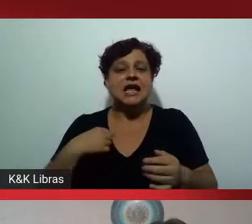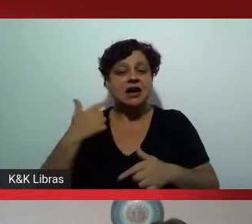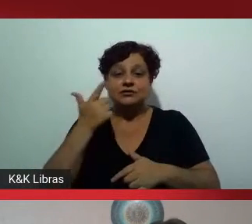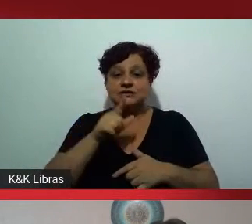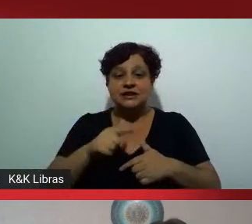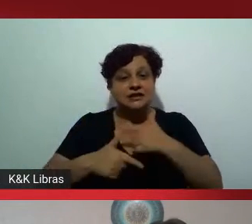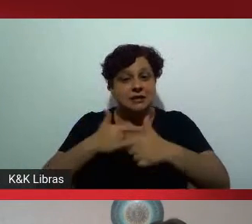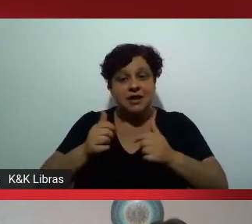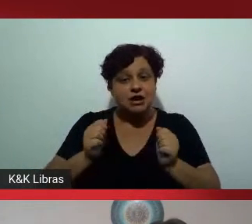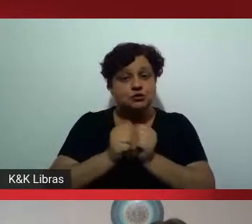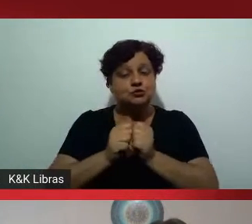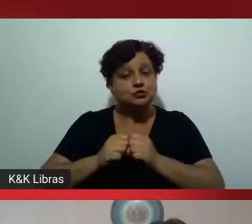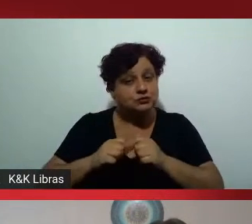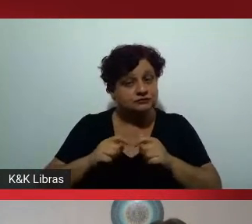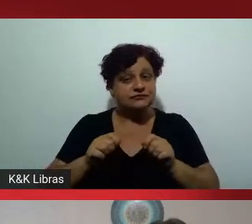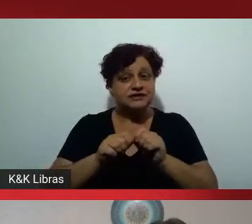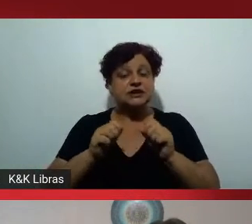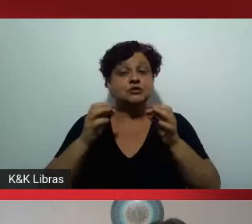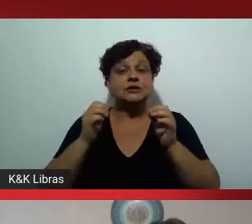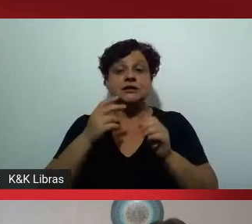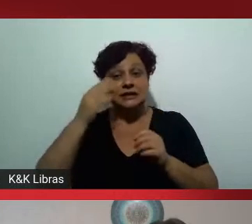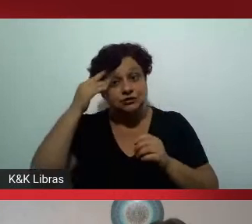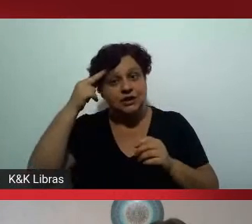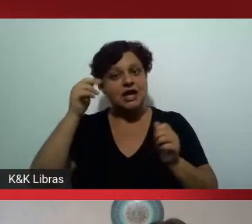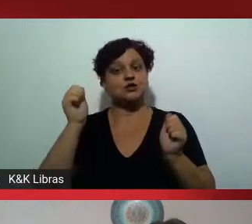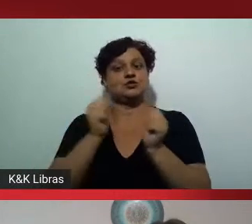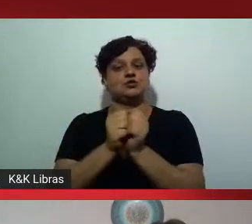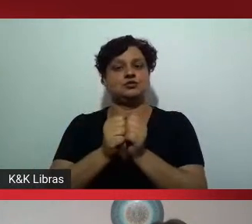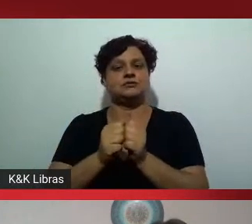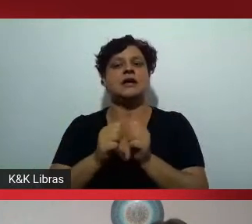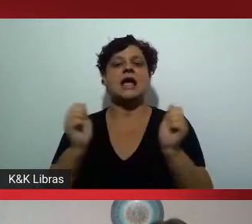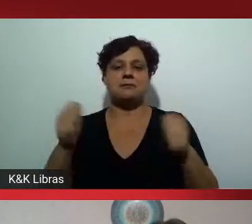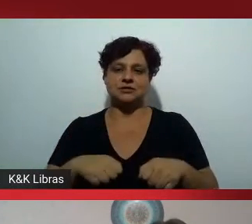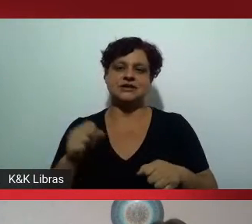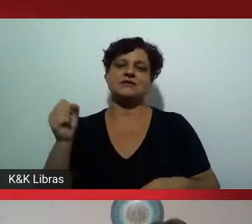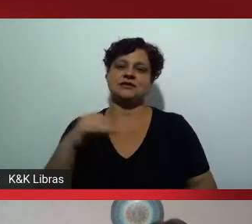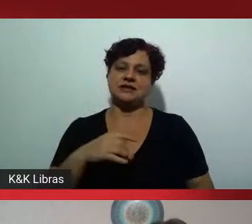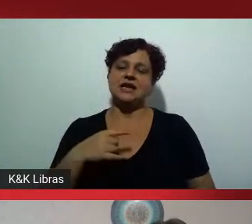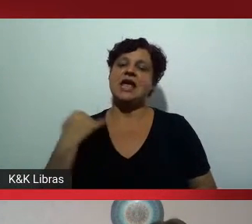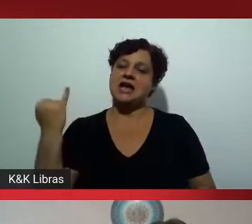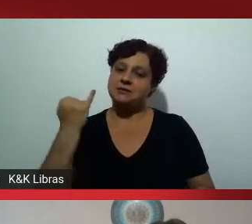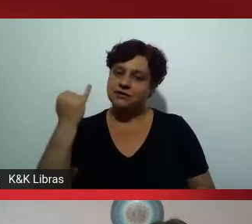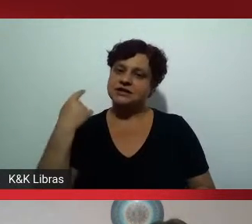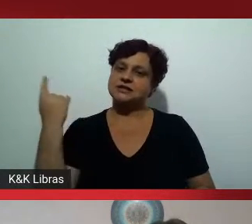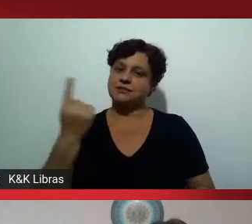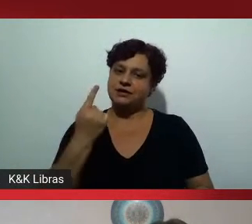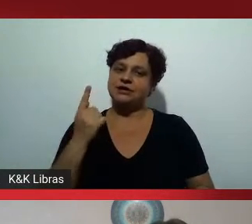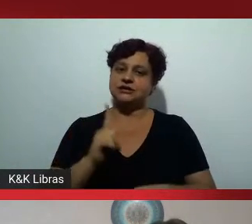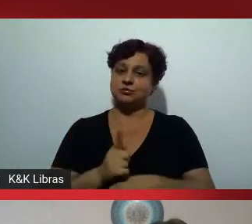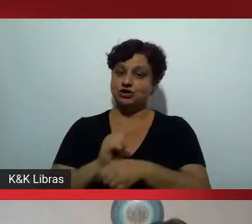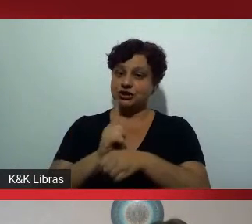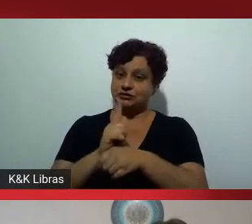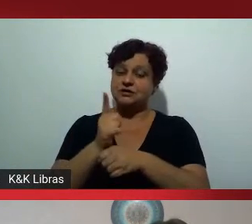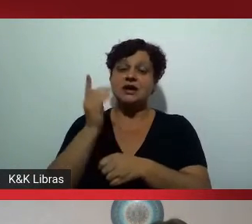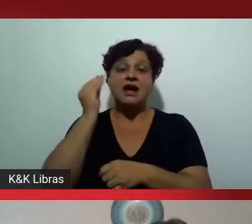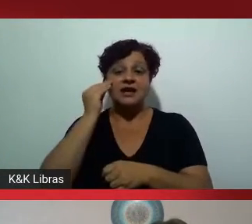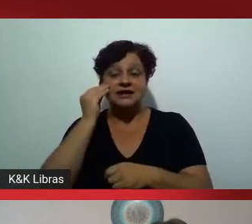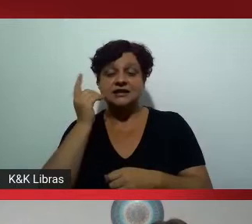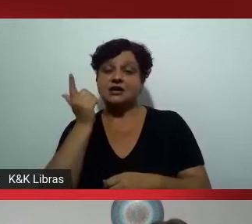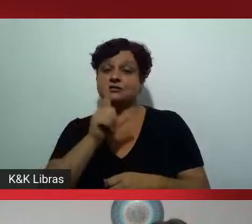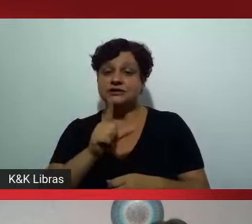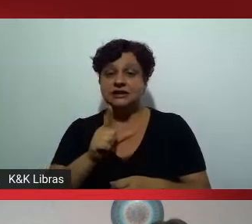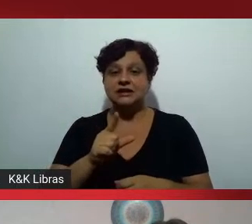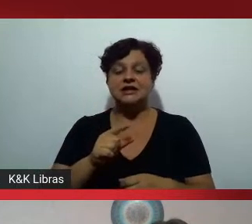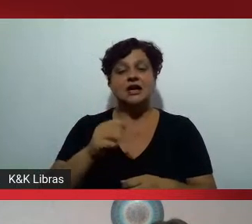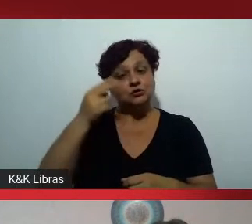ponta, dizendo, olha, é possível sonhar? Sim, é possível sonhar. E aí, o nosso papel enquanto gestores é de tentar administrar e fazer com que esses